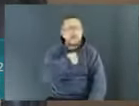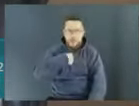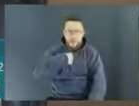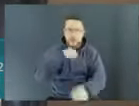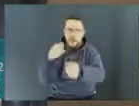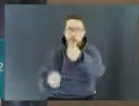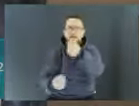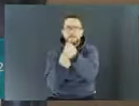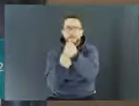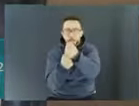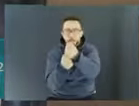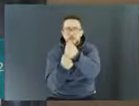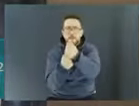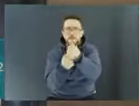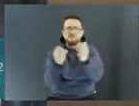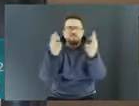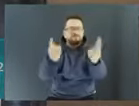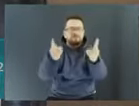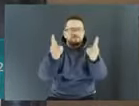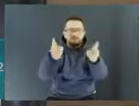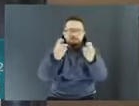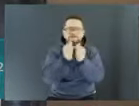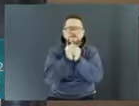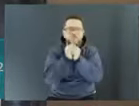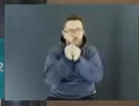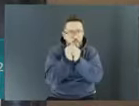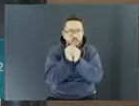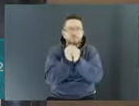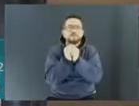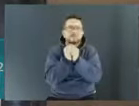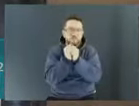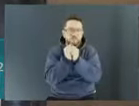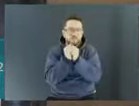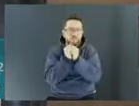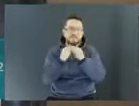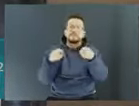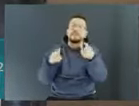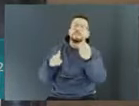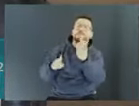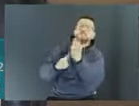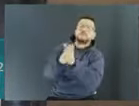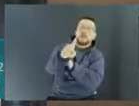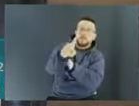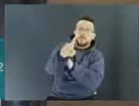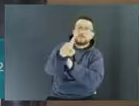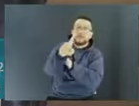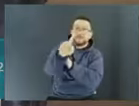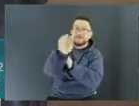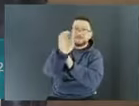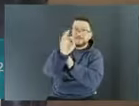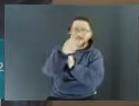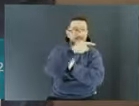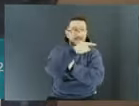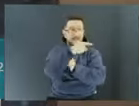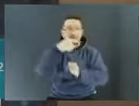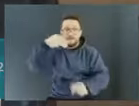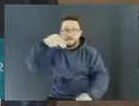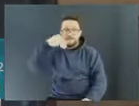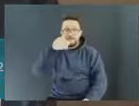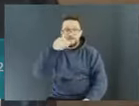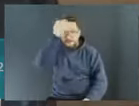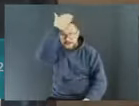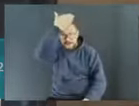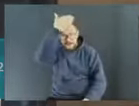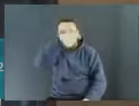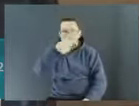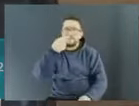possa desregulamentar. A pergunta mais específica que eu gostaria de fazer era a pergunta que o Marcelo fez, o que deve constar e o que não deve constar numa